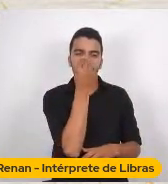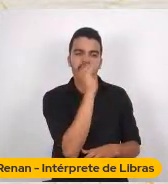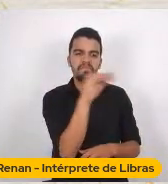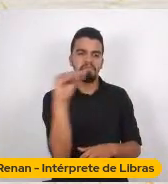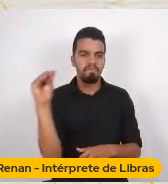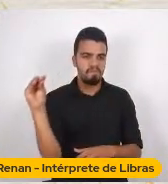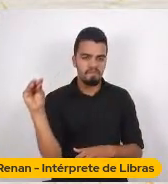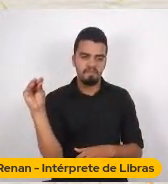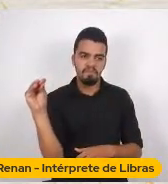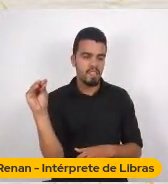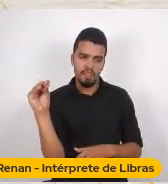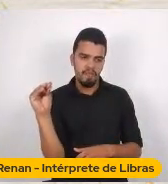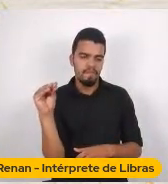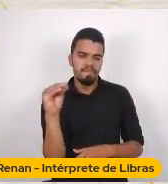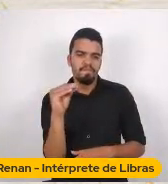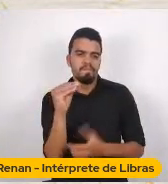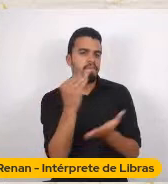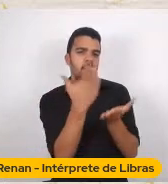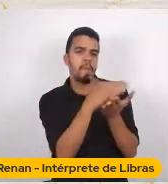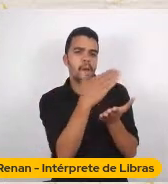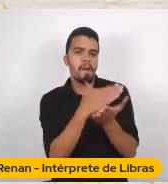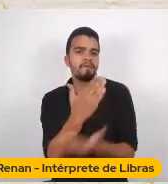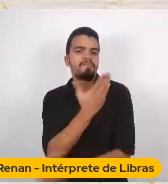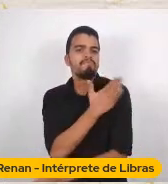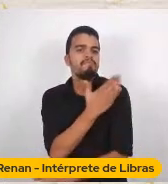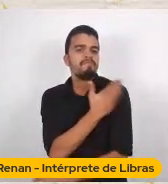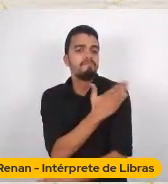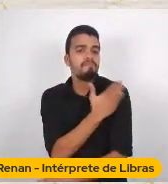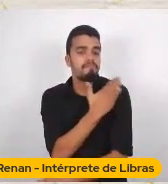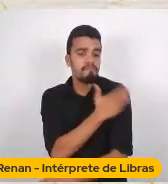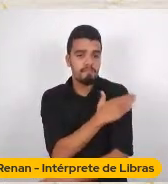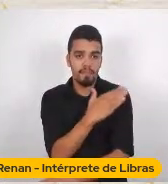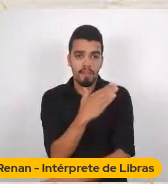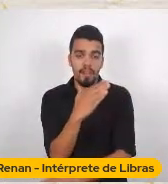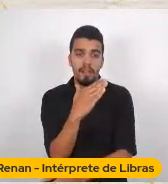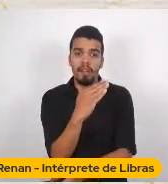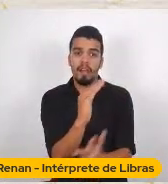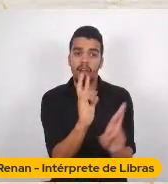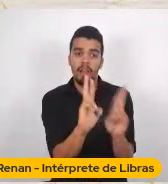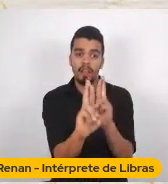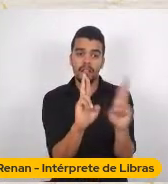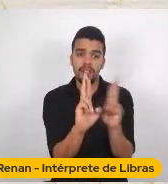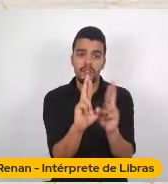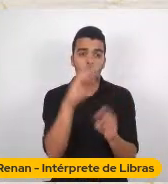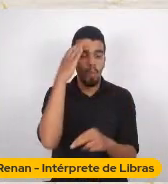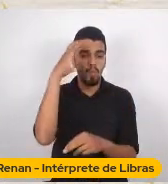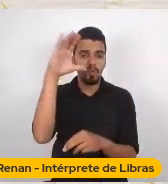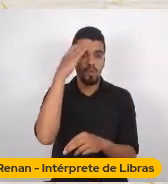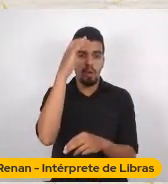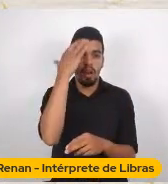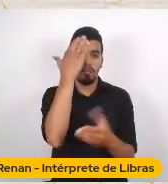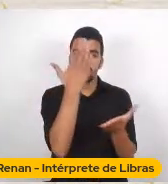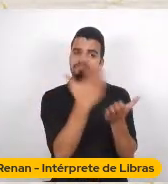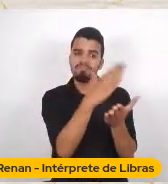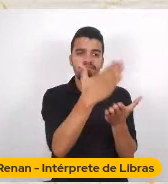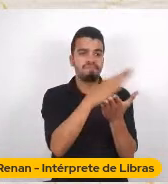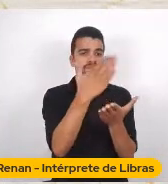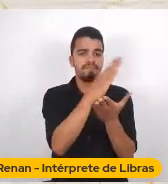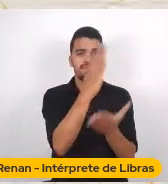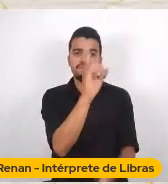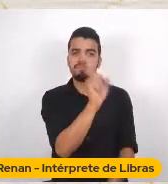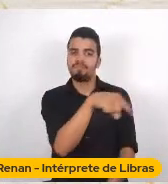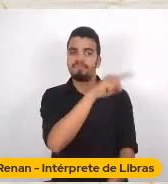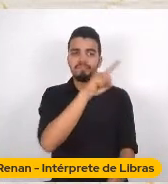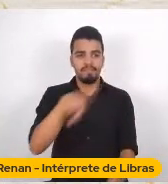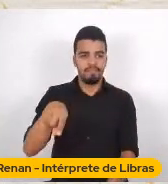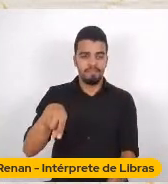Dessa Das relações Culturais Desse outro E concomitante A